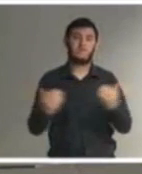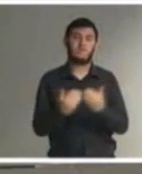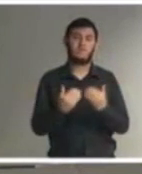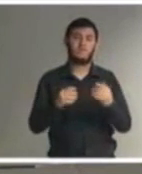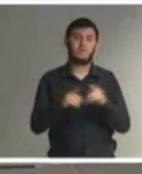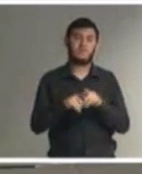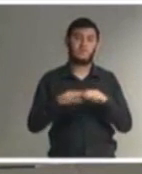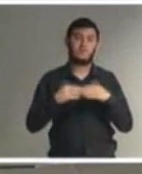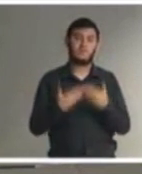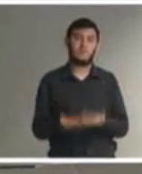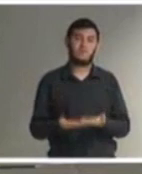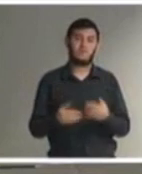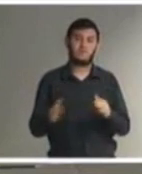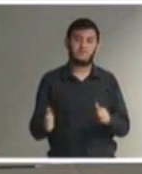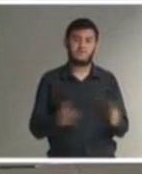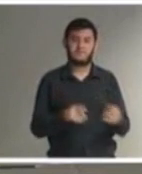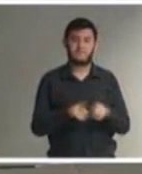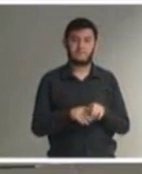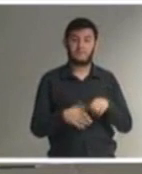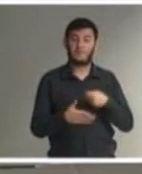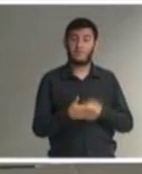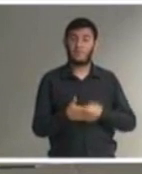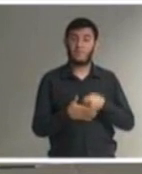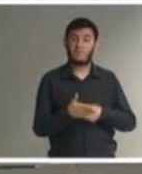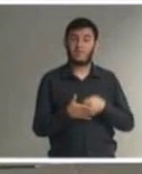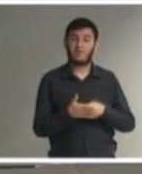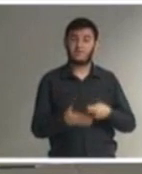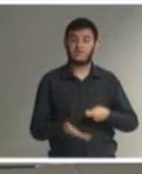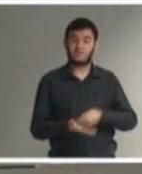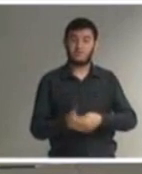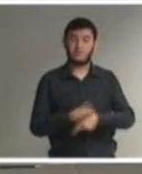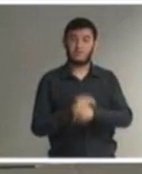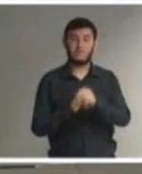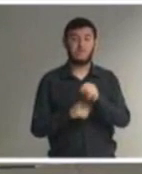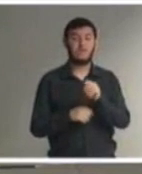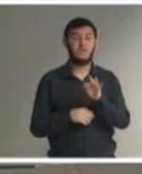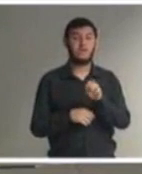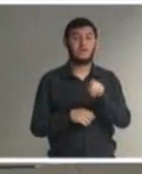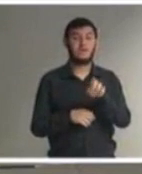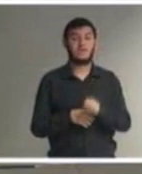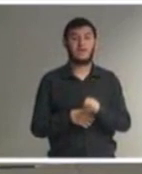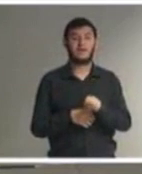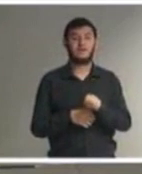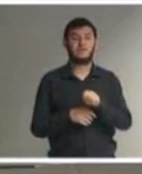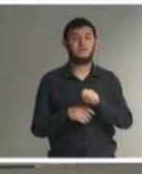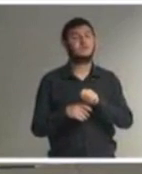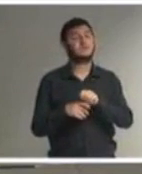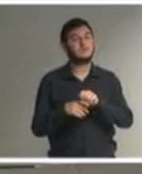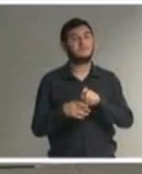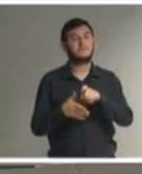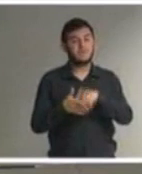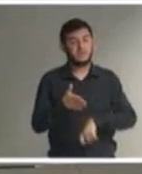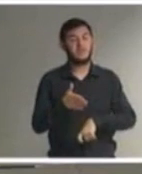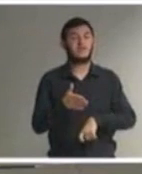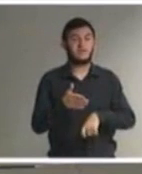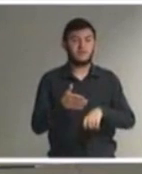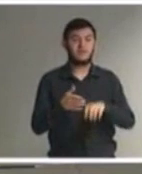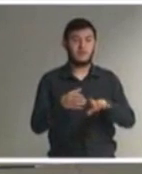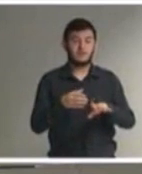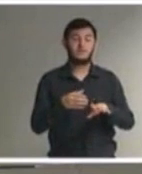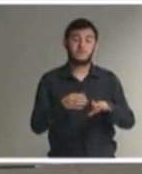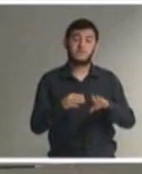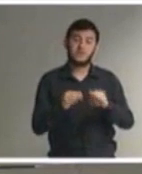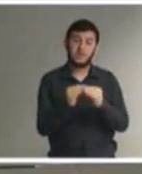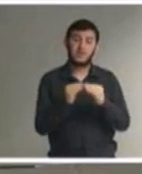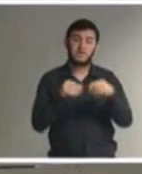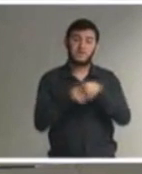o combate e a cobrança da taxa extra para o aluno com deficiência se tem alguma dúvida sobre a legalidade ou não dessa taxa extra a